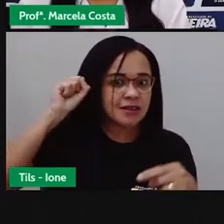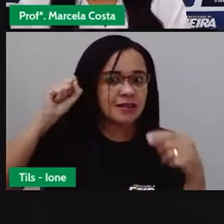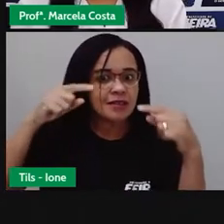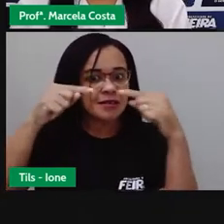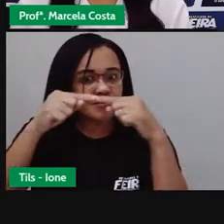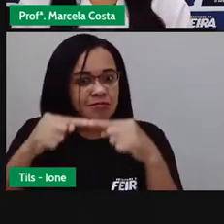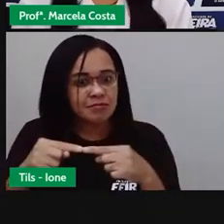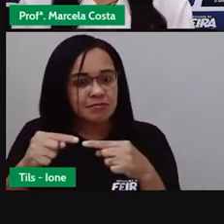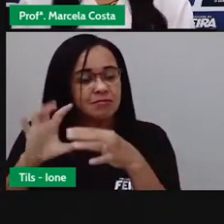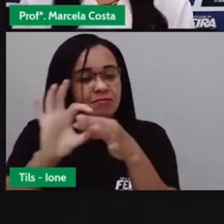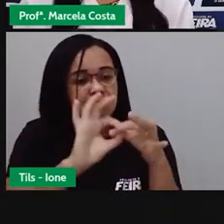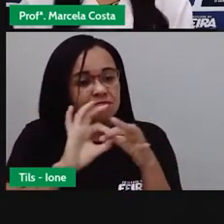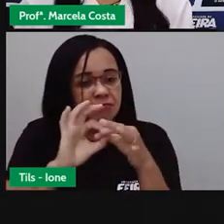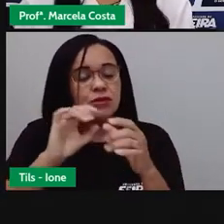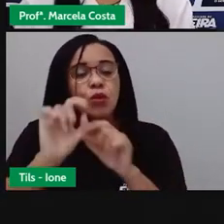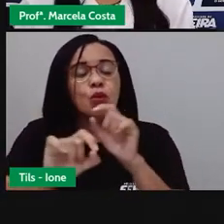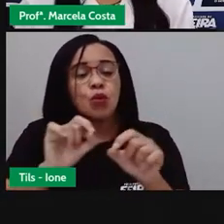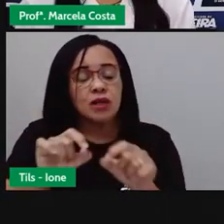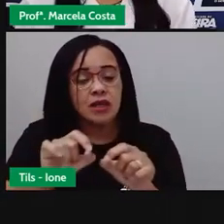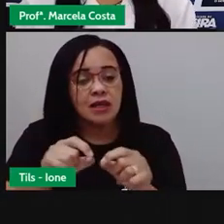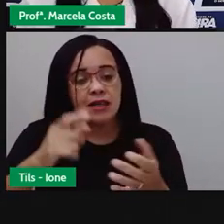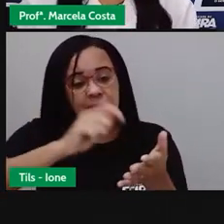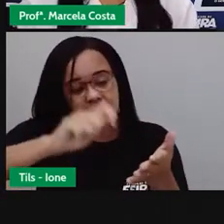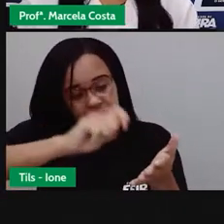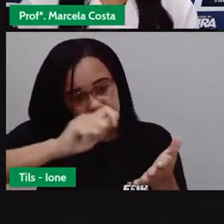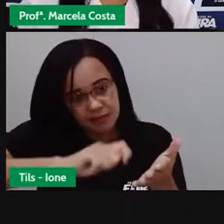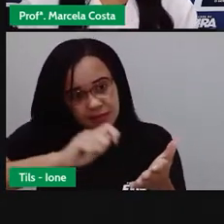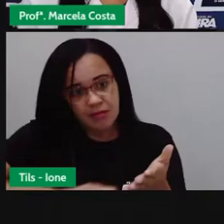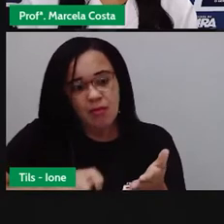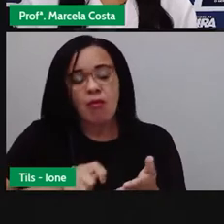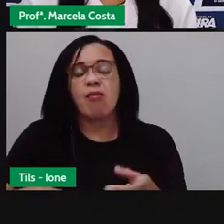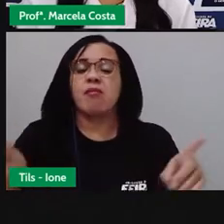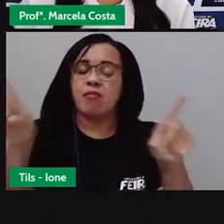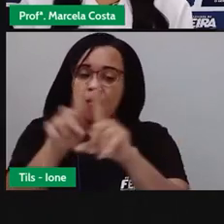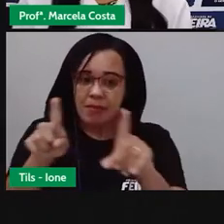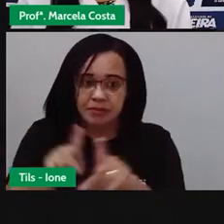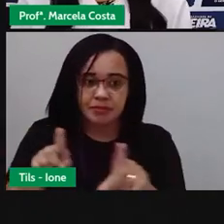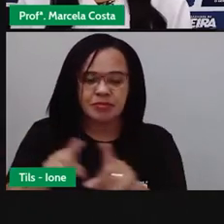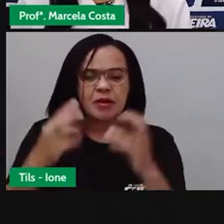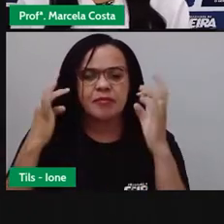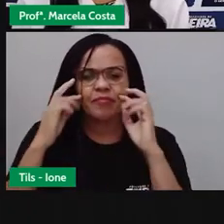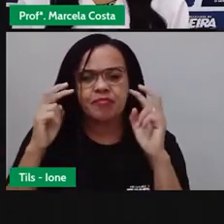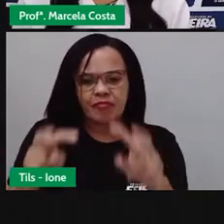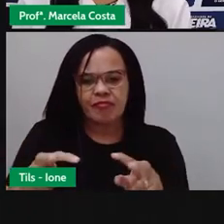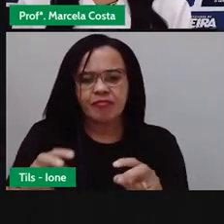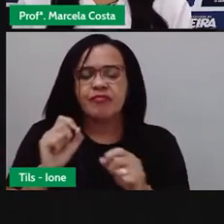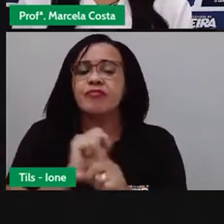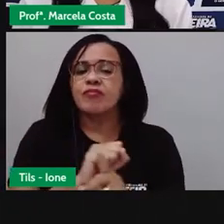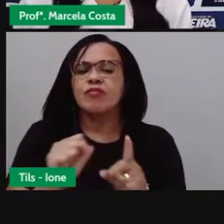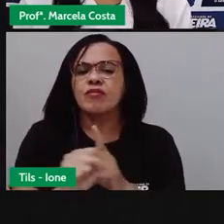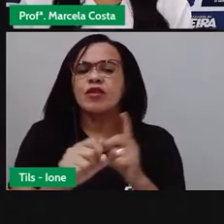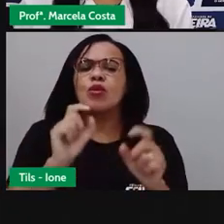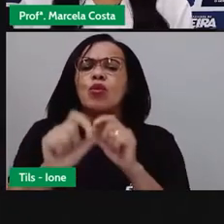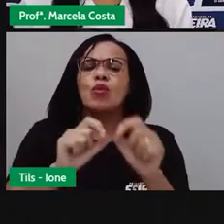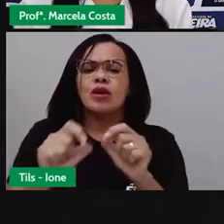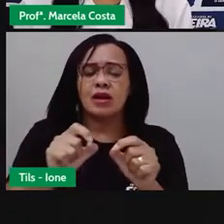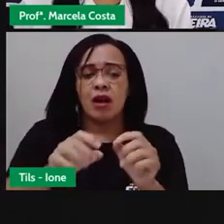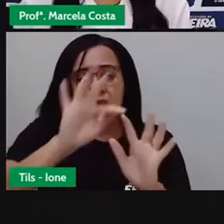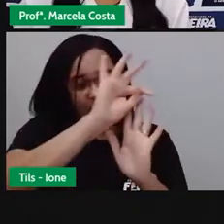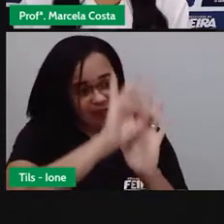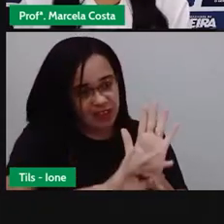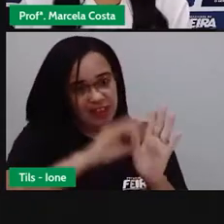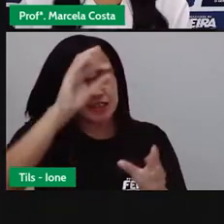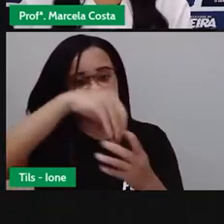representação escrita. Vai também aprender a reconhecer a função social de um texto,